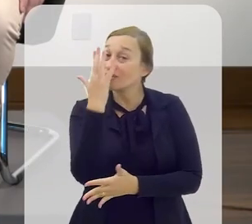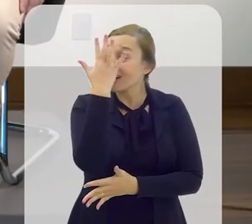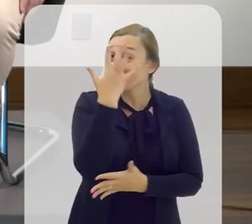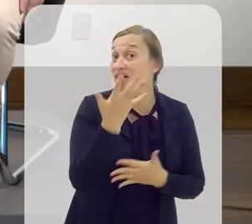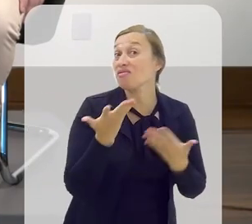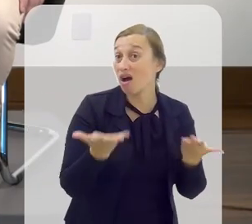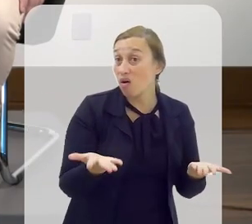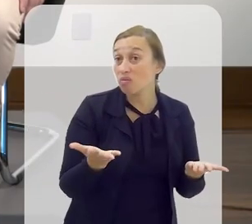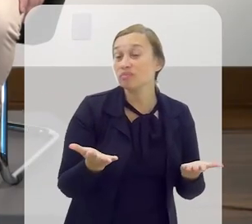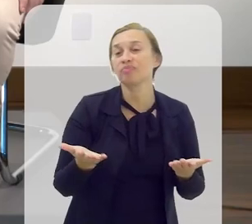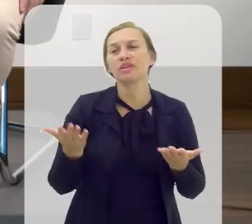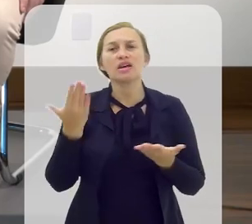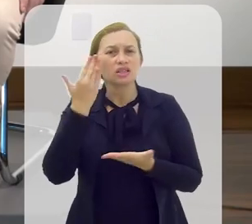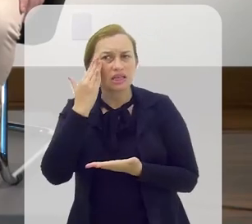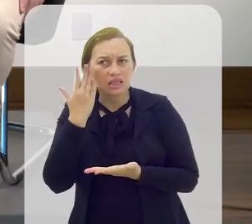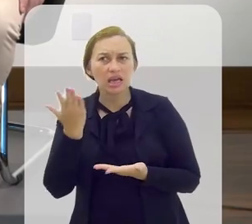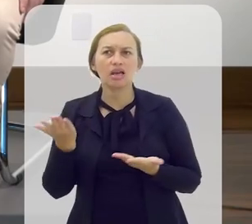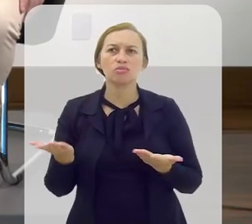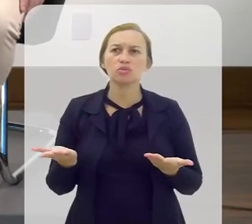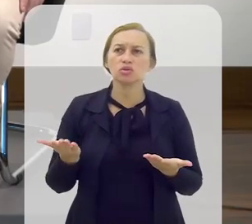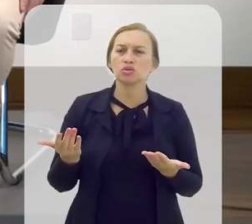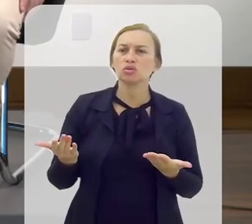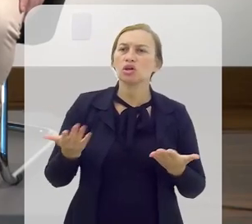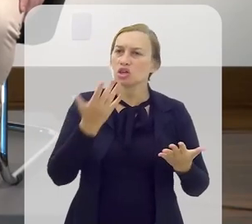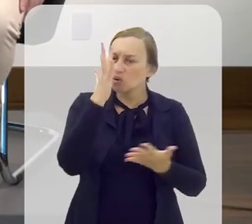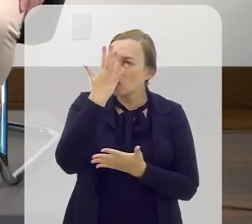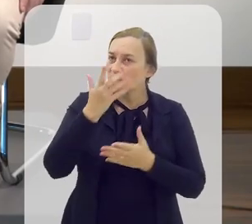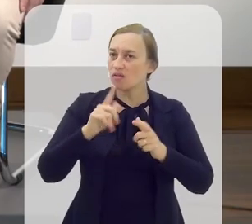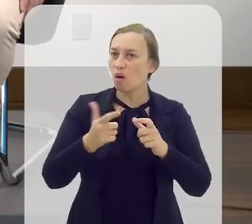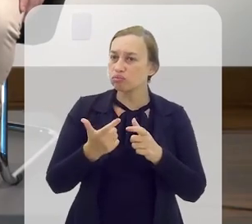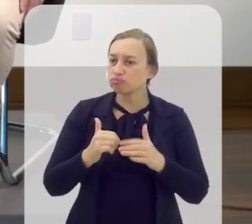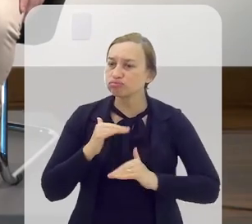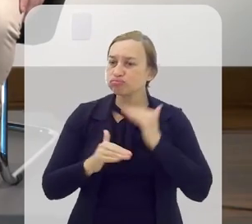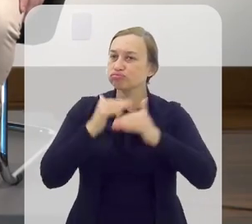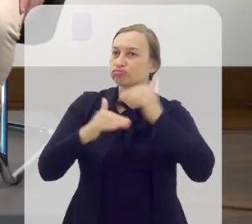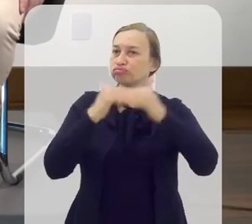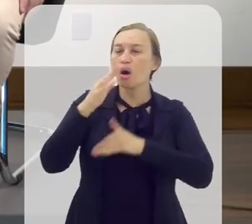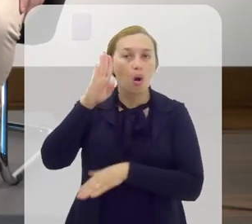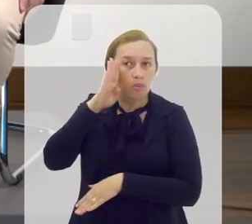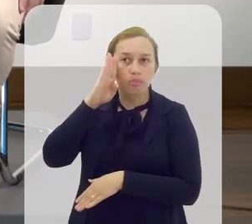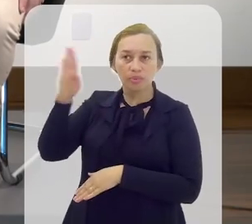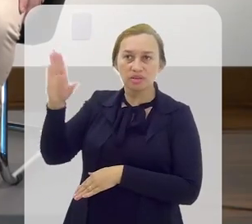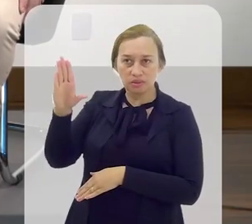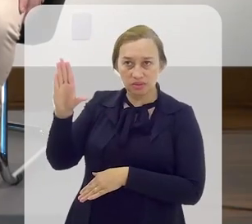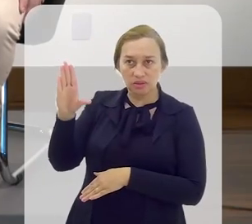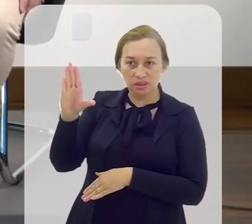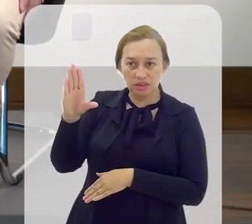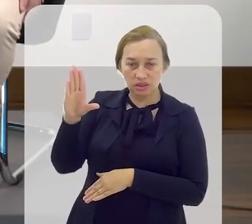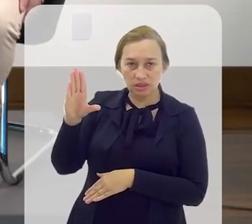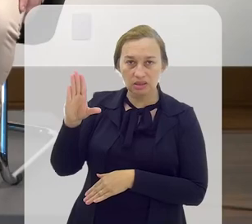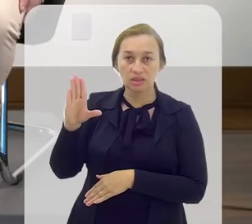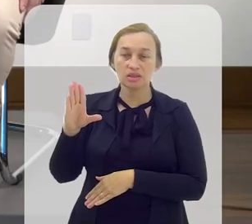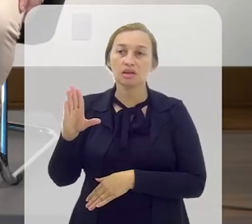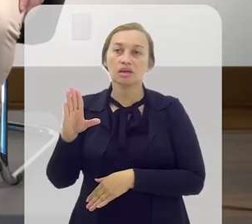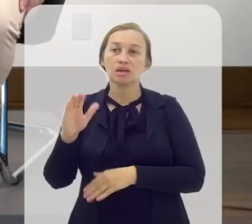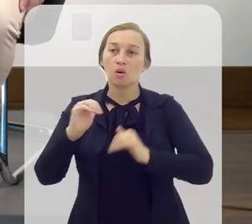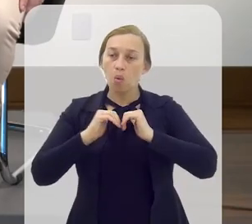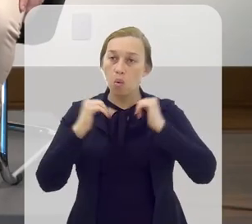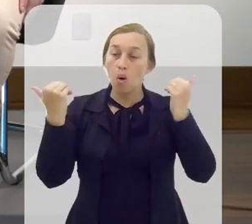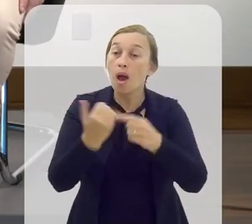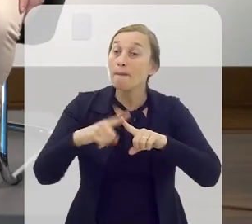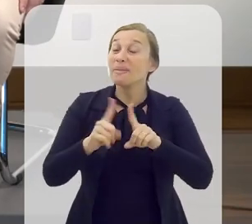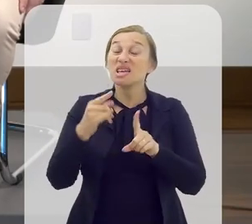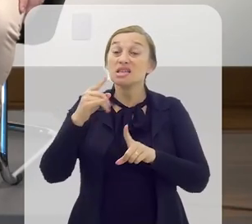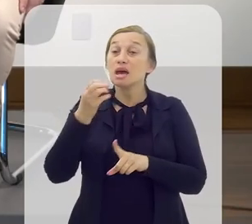Era o carnaval como era. Claro que a gente entende que o carnaval tem que evoluir. Claro, sim. Principalmente o da Marquês e Sabucaí.